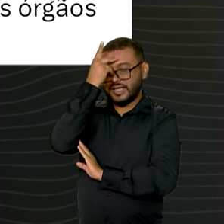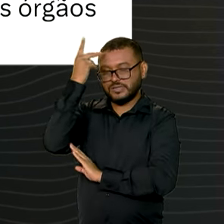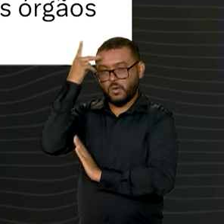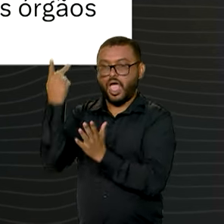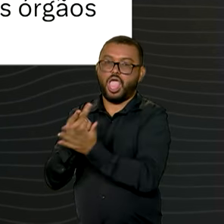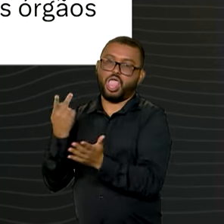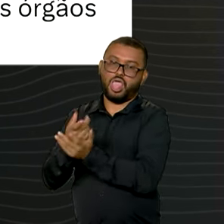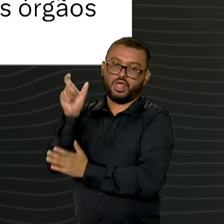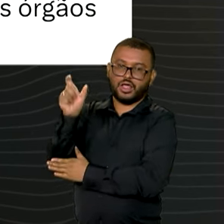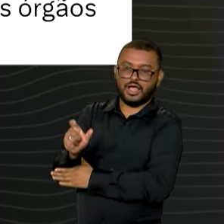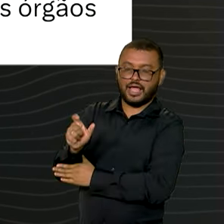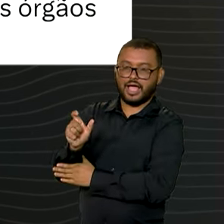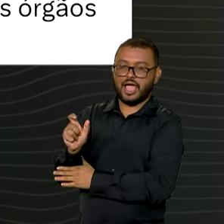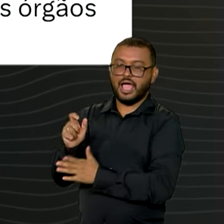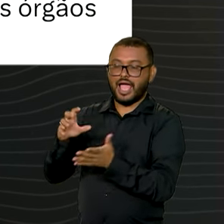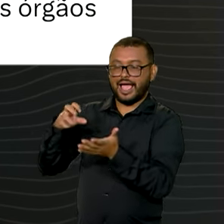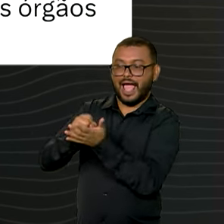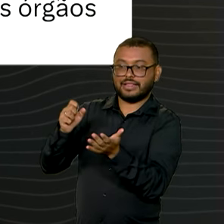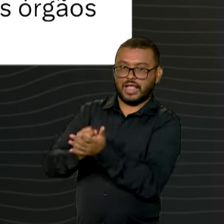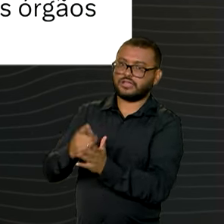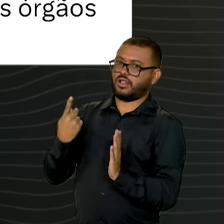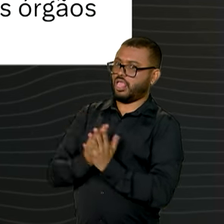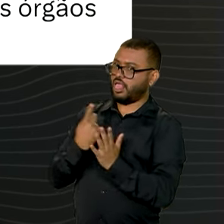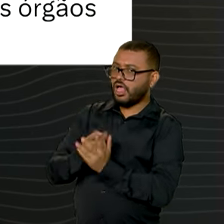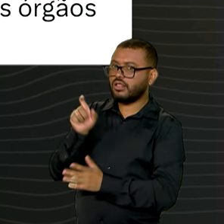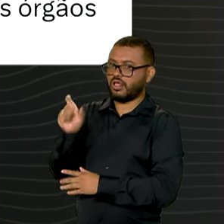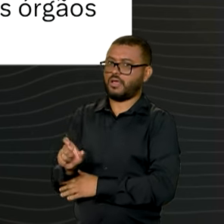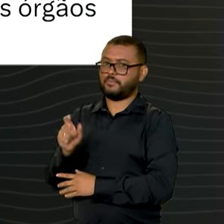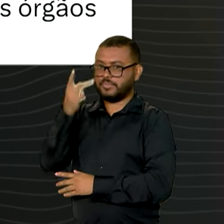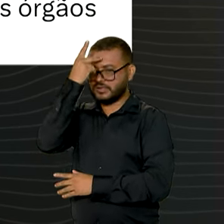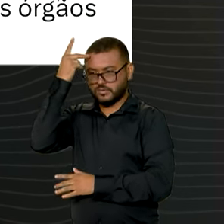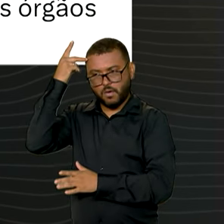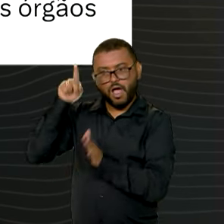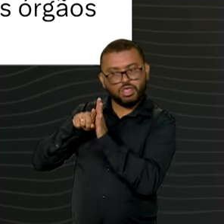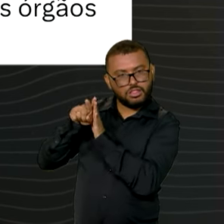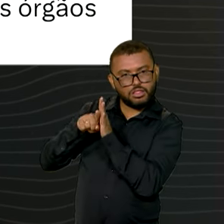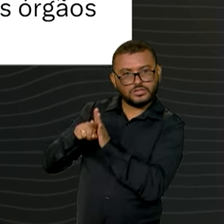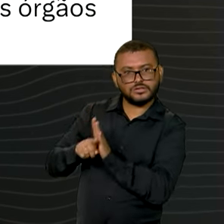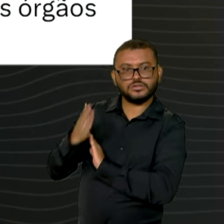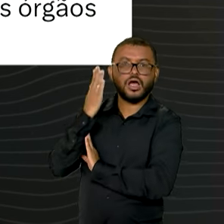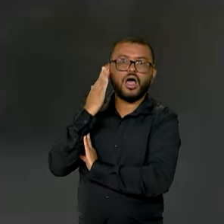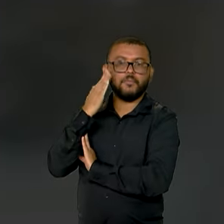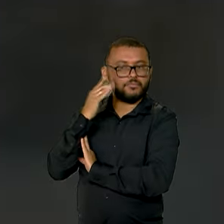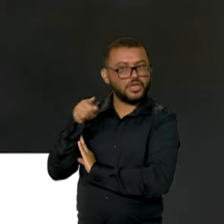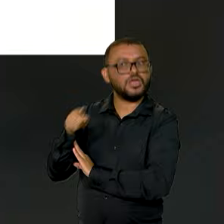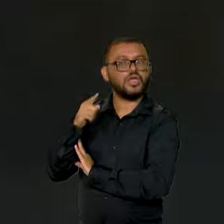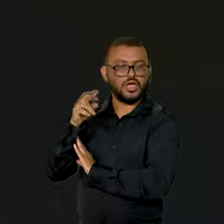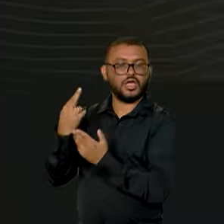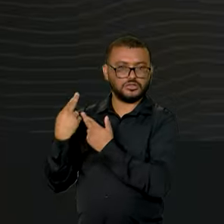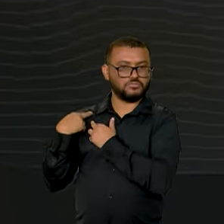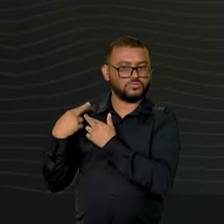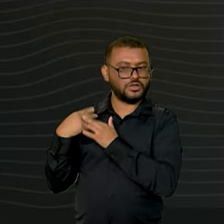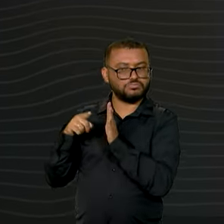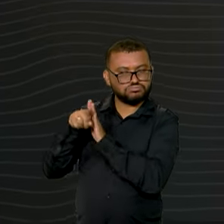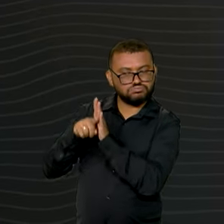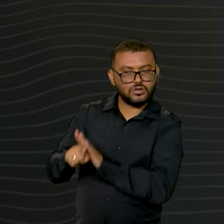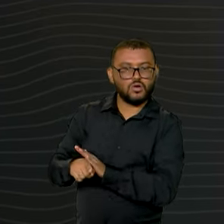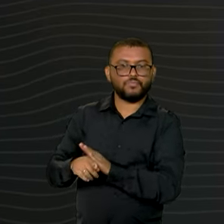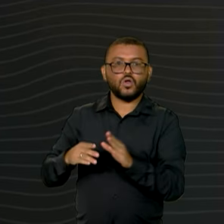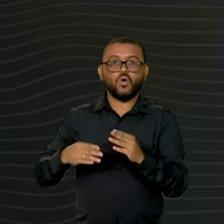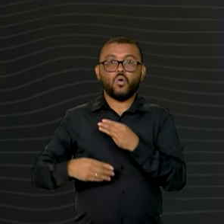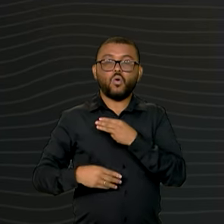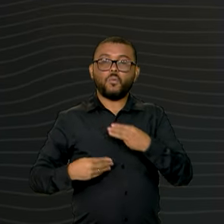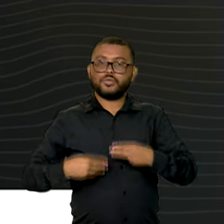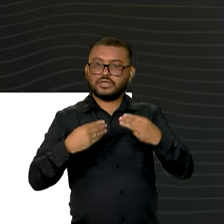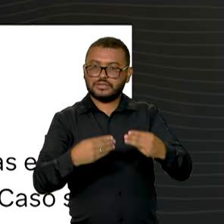de credenciais obtidas de modo irregular, o que já está sendo investigado pelos órgãos competentes. O Ministério